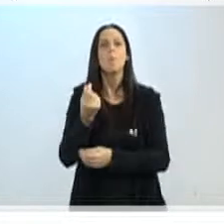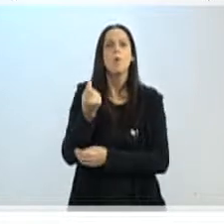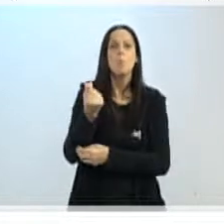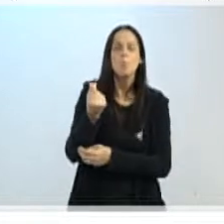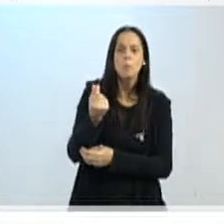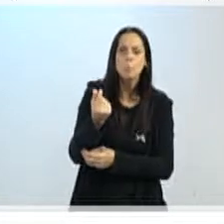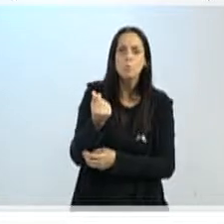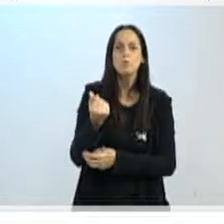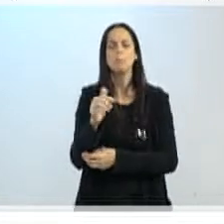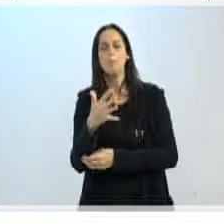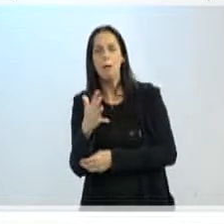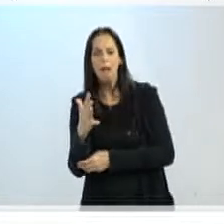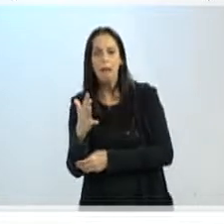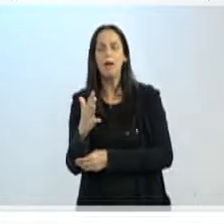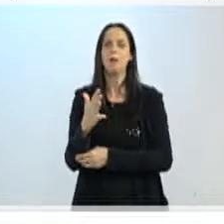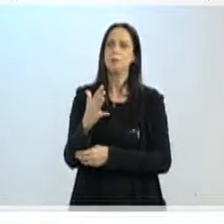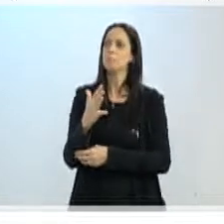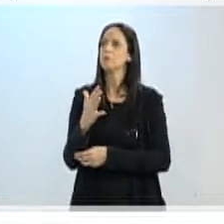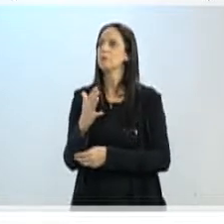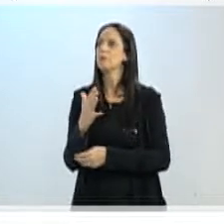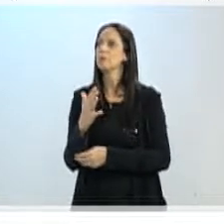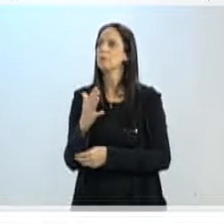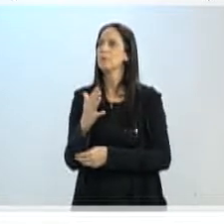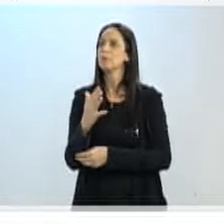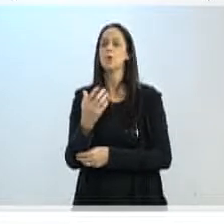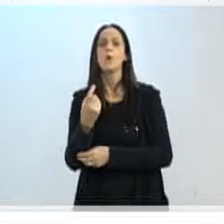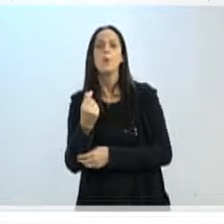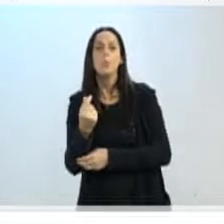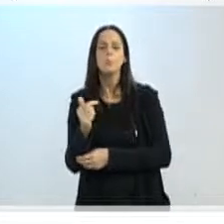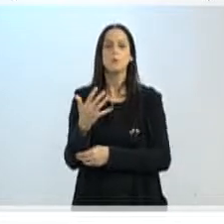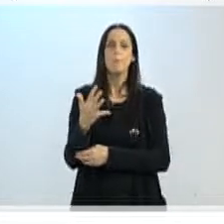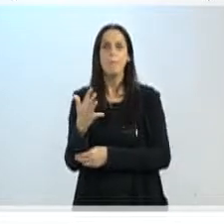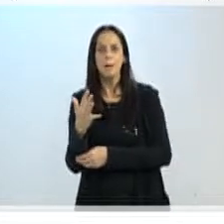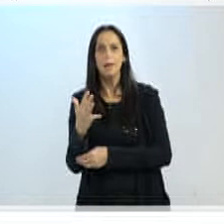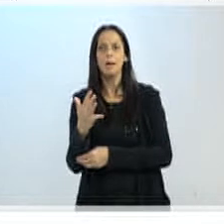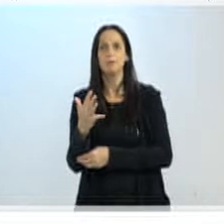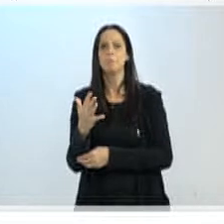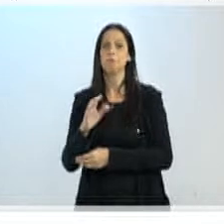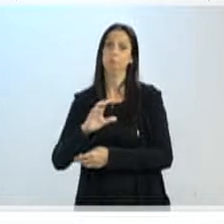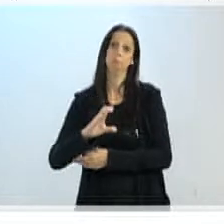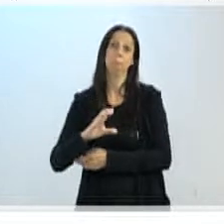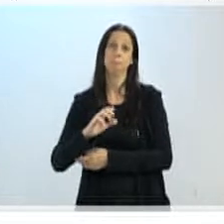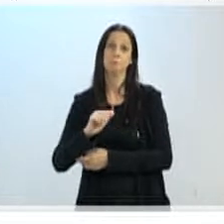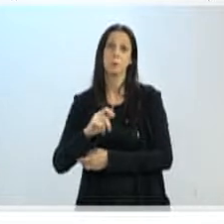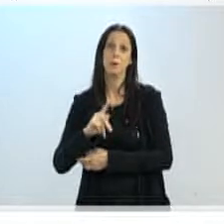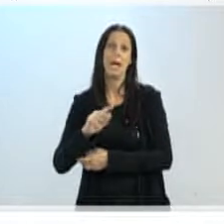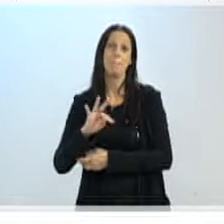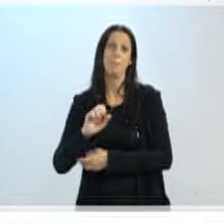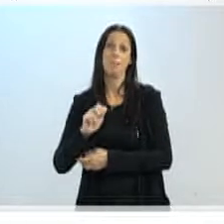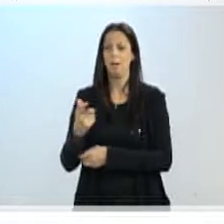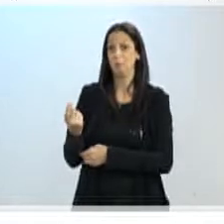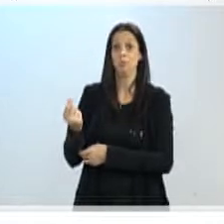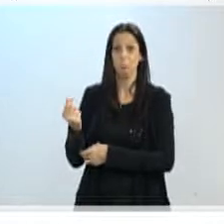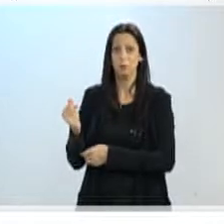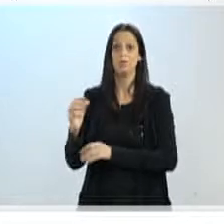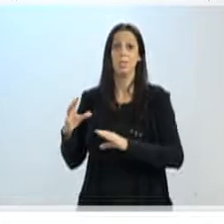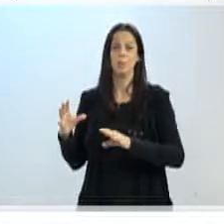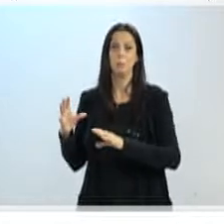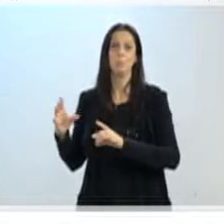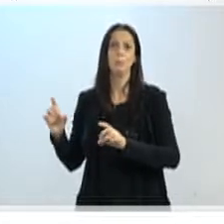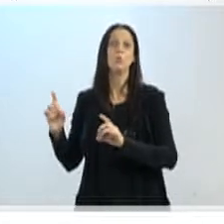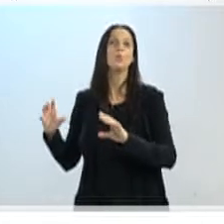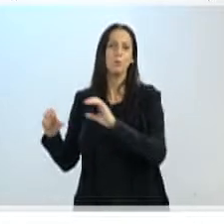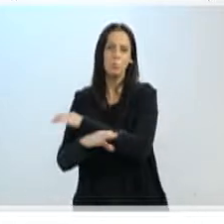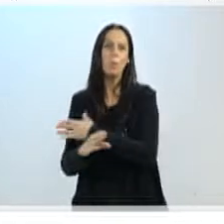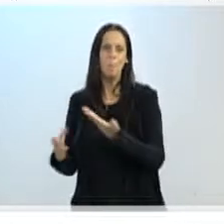o custo médio ponderado do capital. Aí nós vamos ver uma análise da taça de